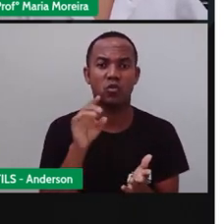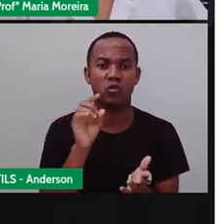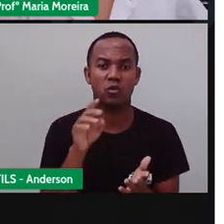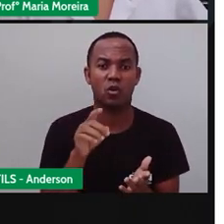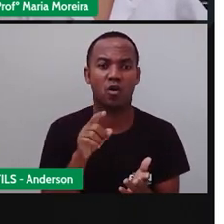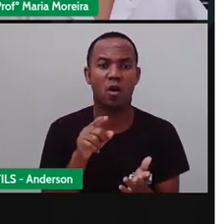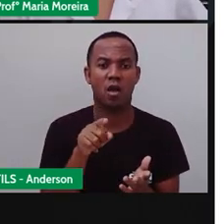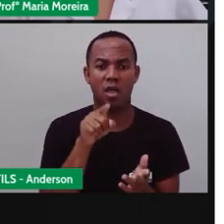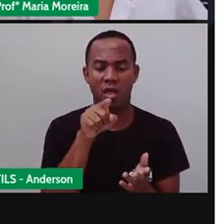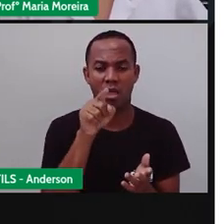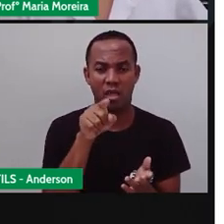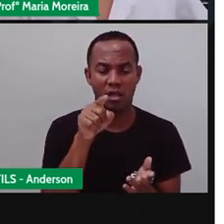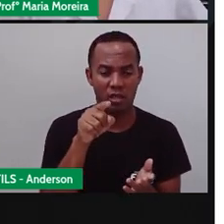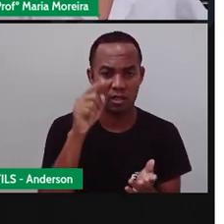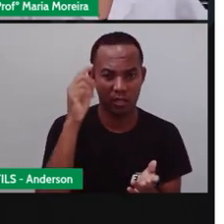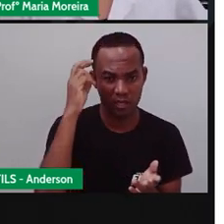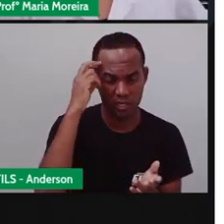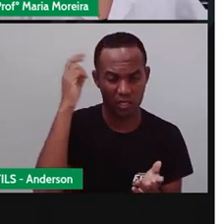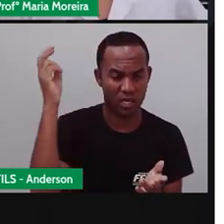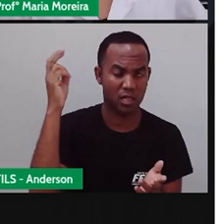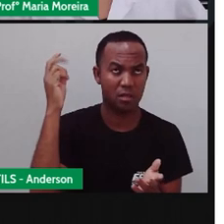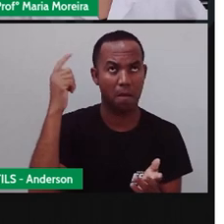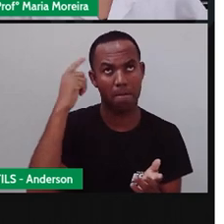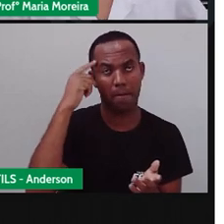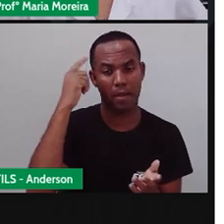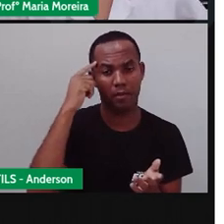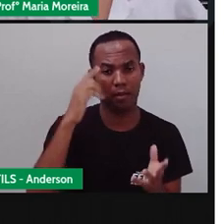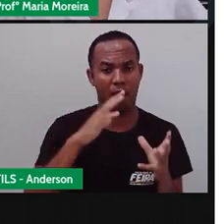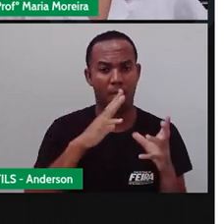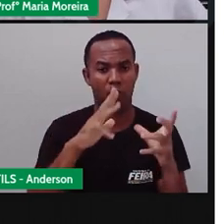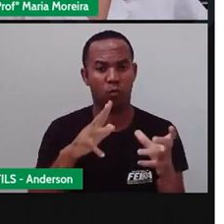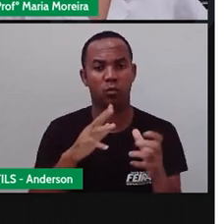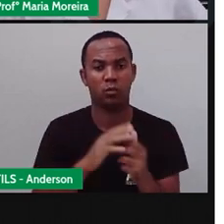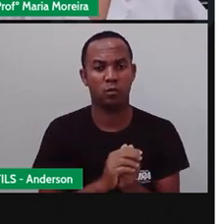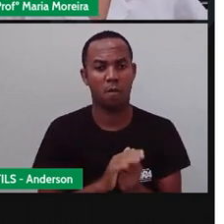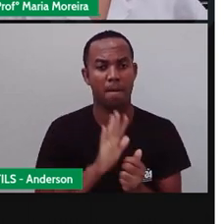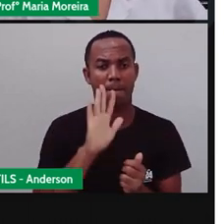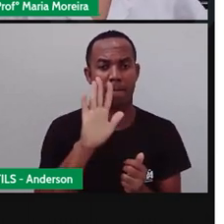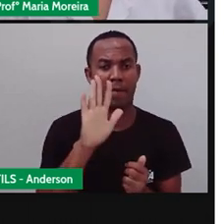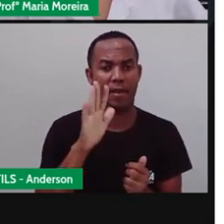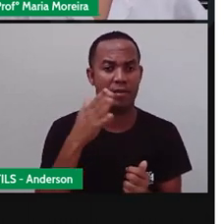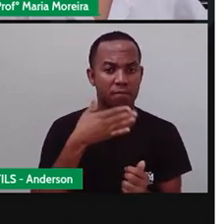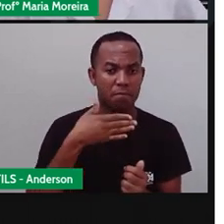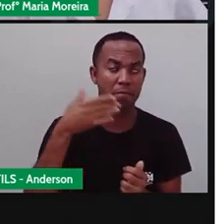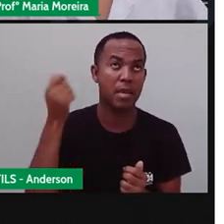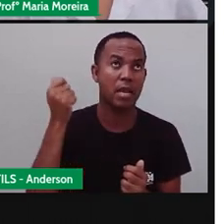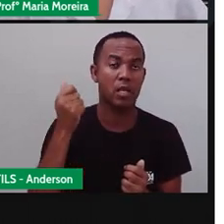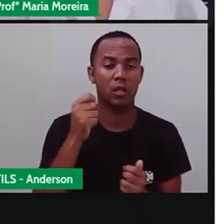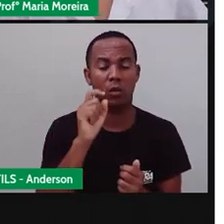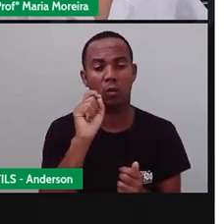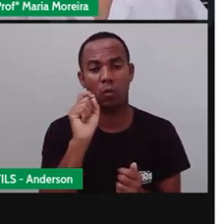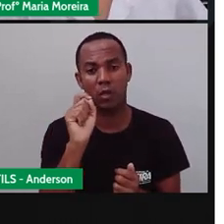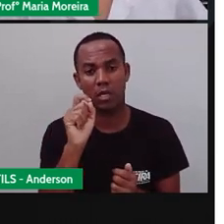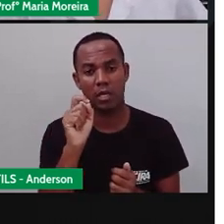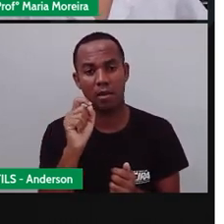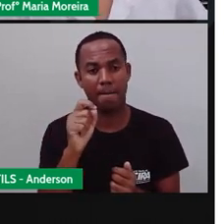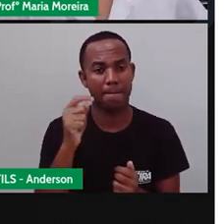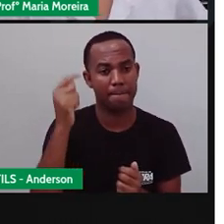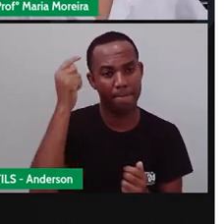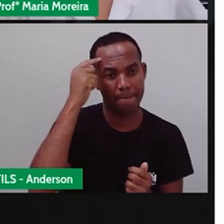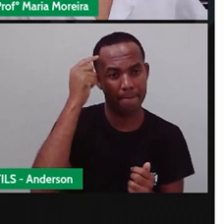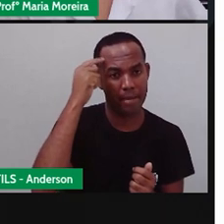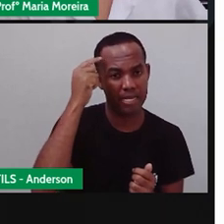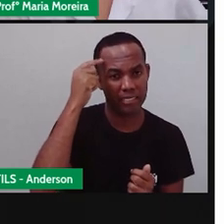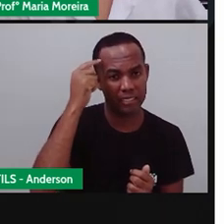dispor com inteligência o mundo. Mas o melhor, concluiu, é não pensar